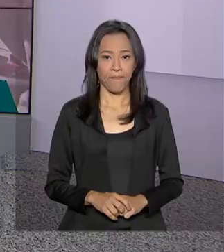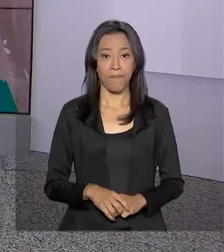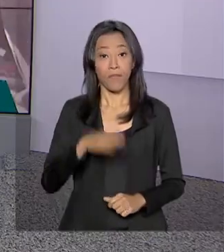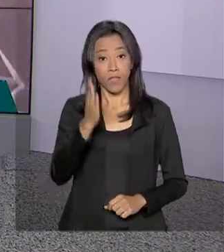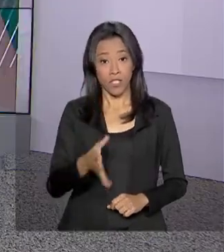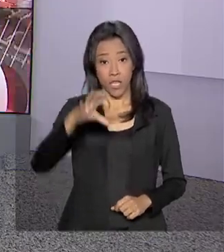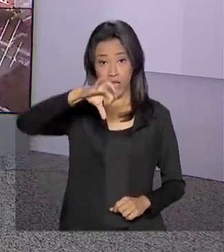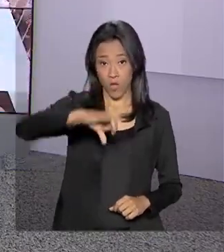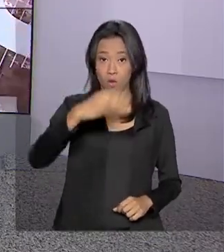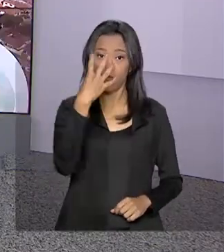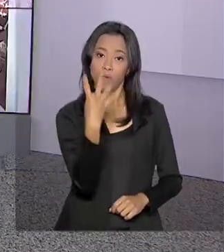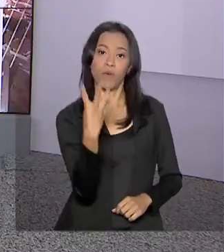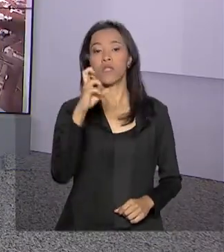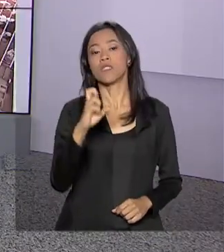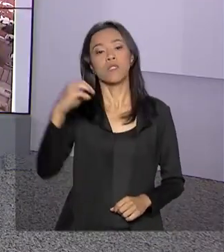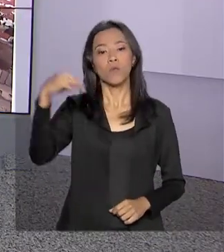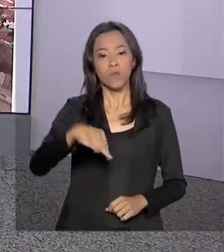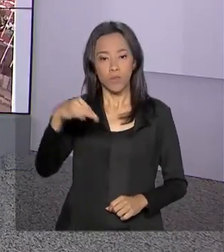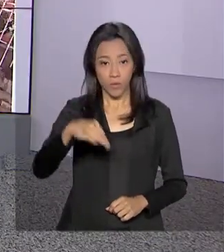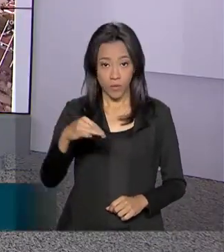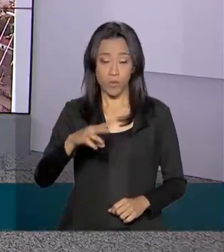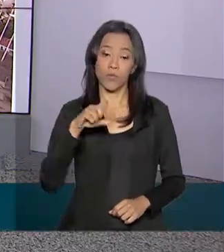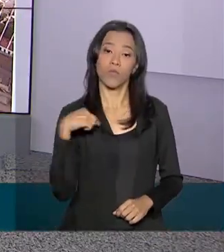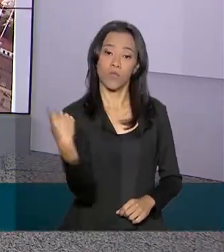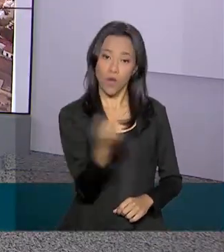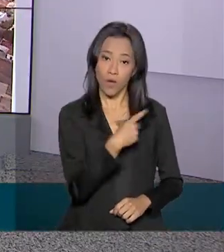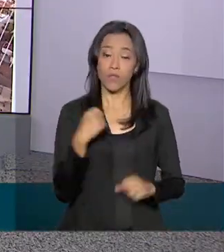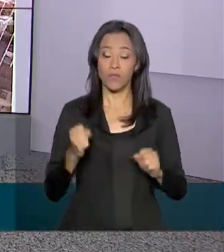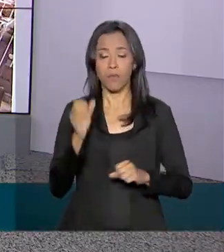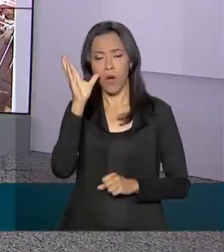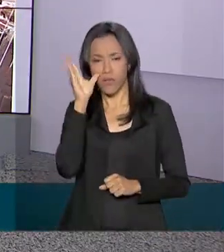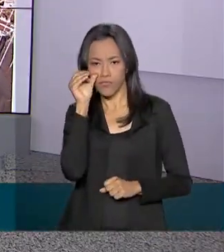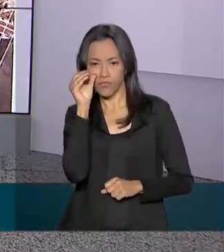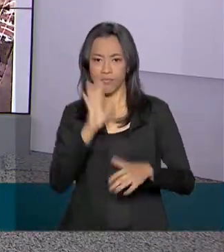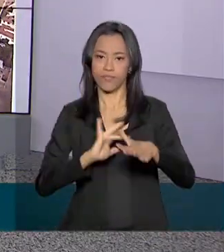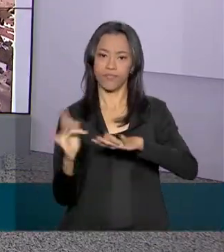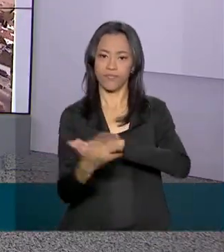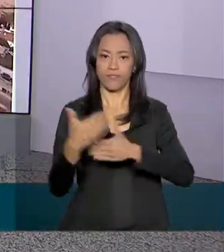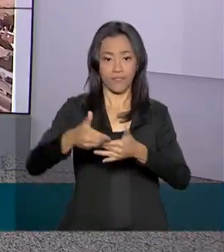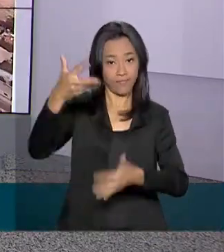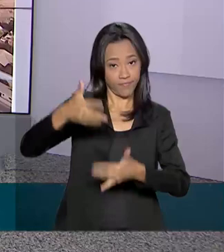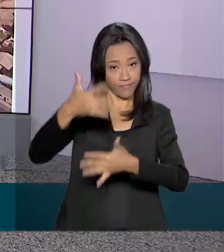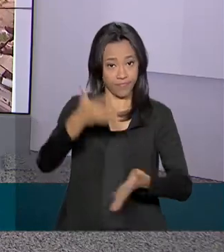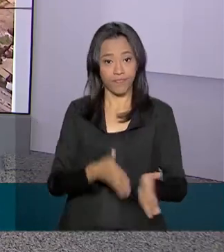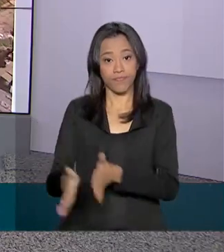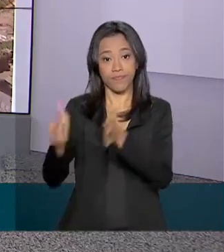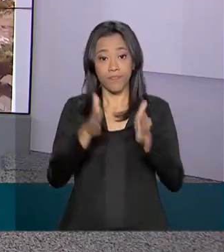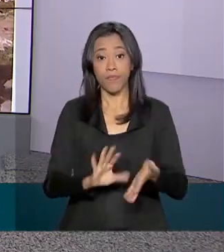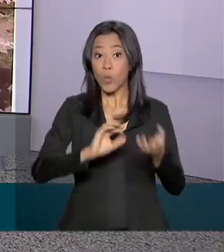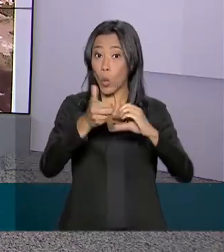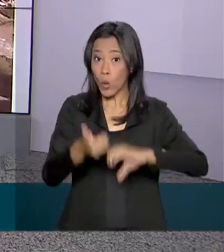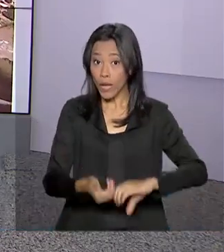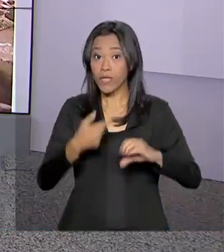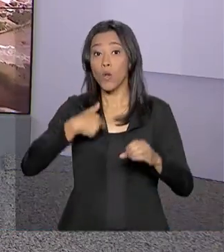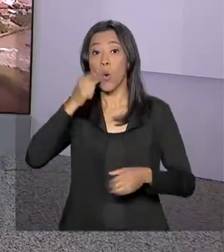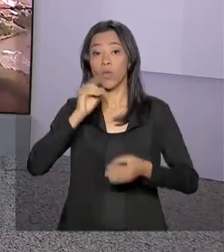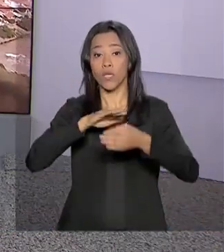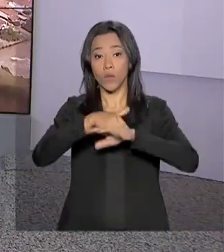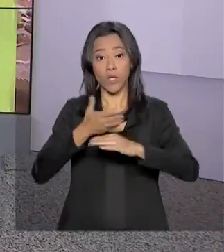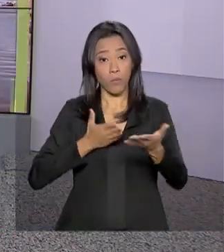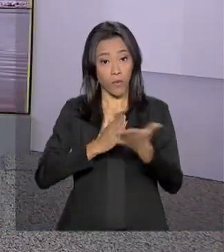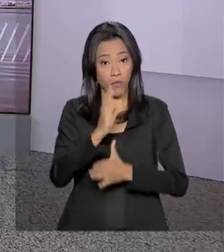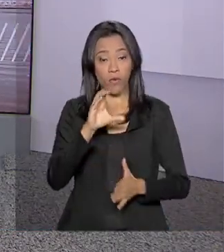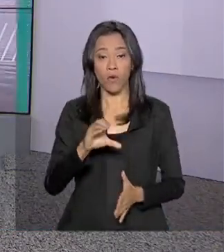São 9 horas e 45 minutos, estamos ao vivo também pelas nossas redes sociais. O Congresso aprovou na noite de ontem